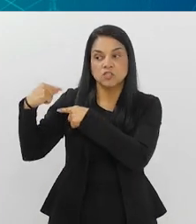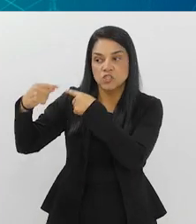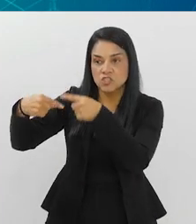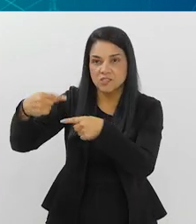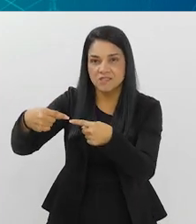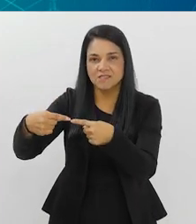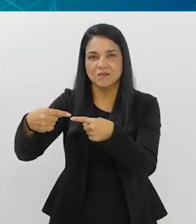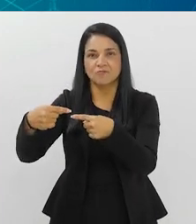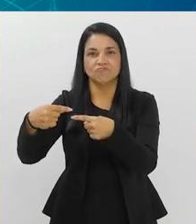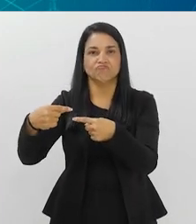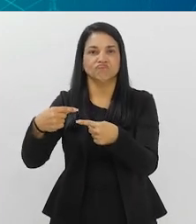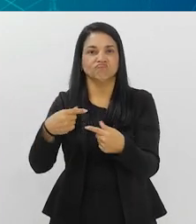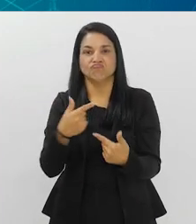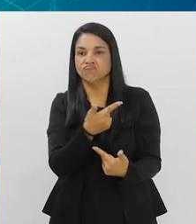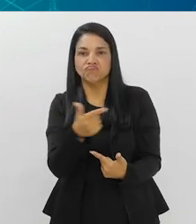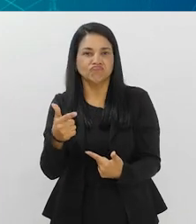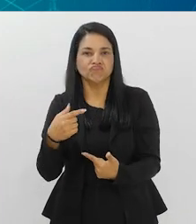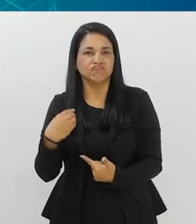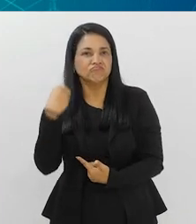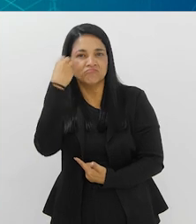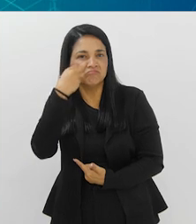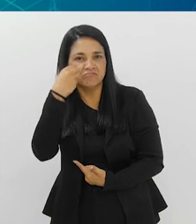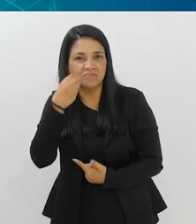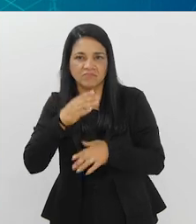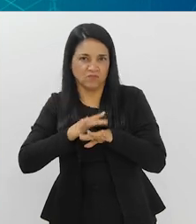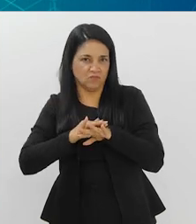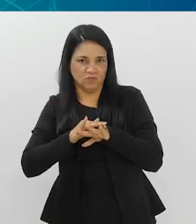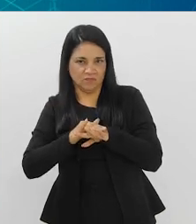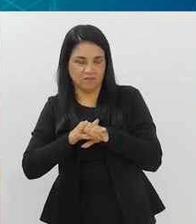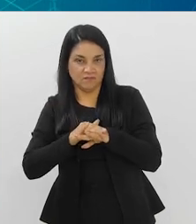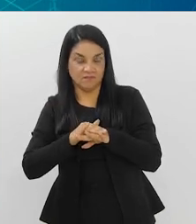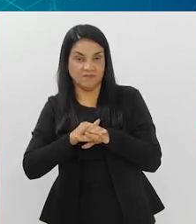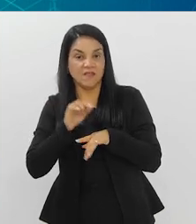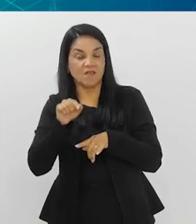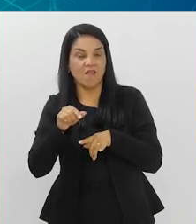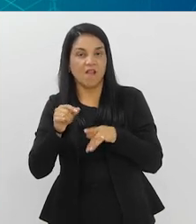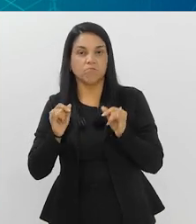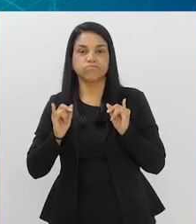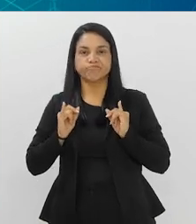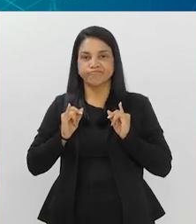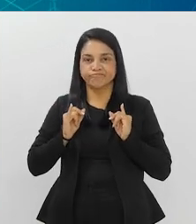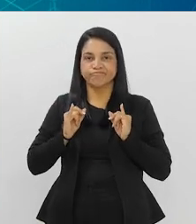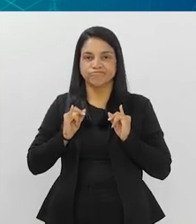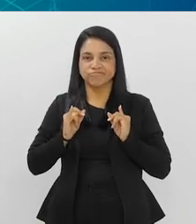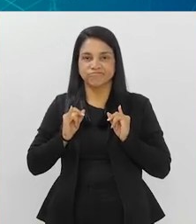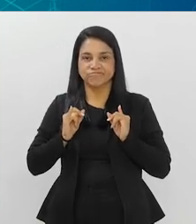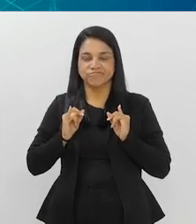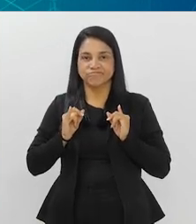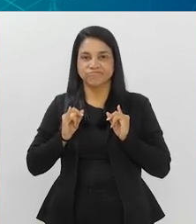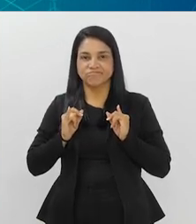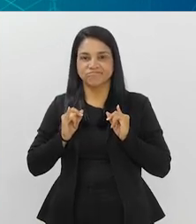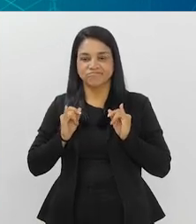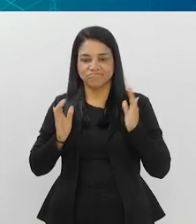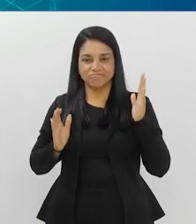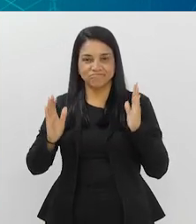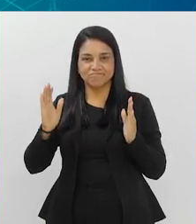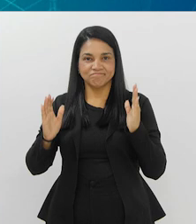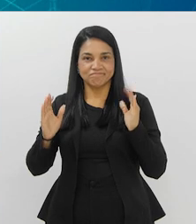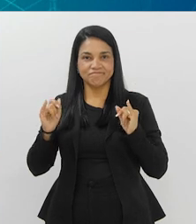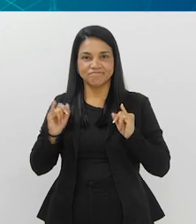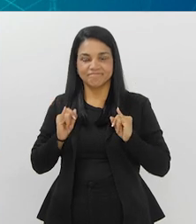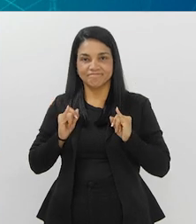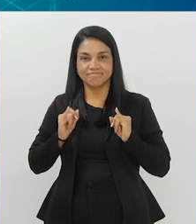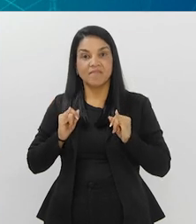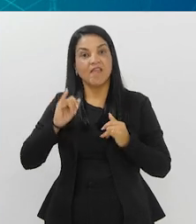geração que não vivencia o sofrimento das doenças, ela tende a se relaxar, a viver uma zona de conforto